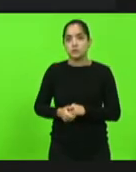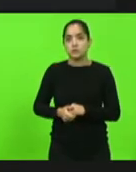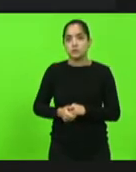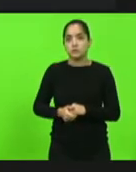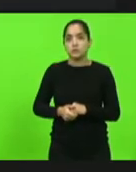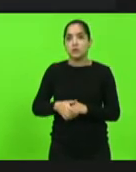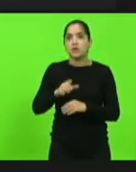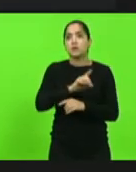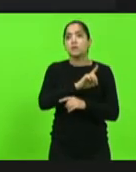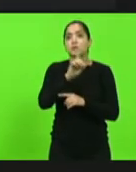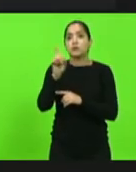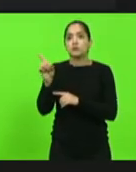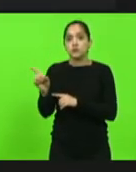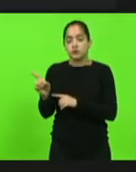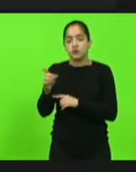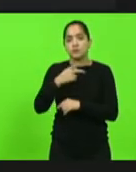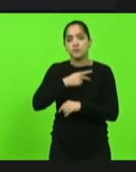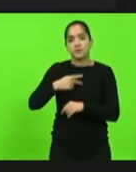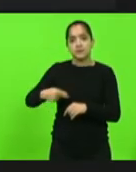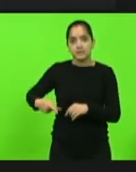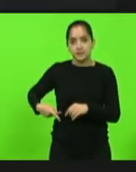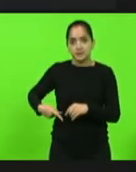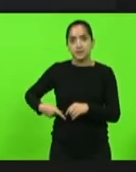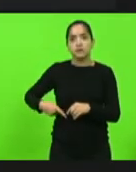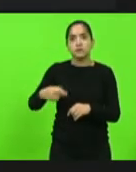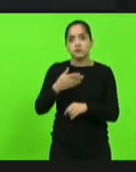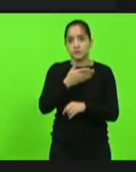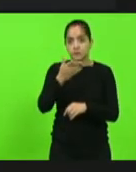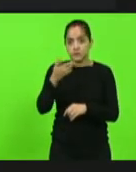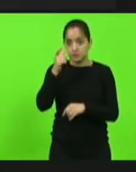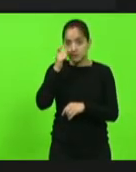Bom dia, presidente. Bom dia a demais deputados que nos acompanham.